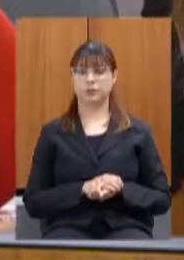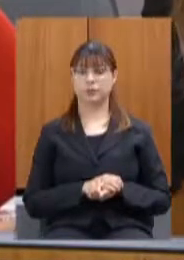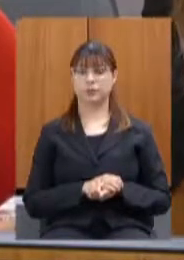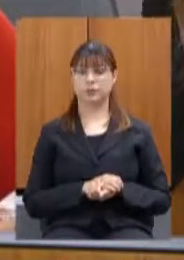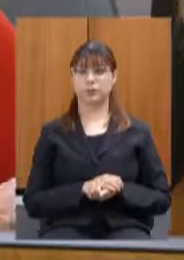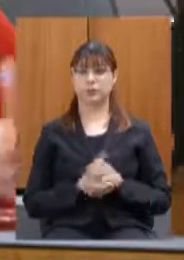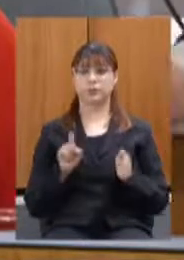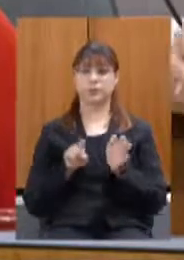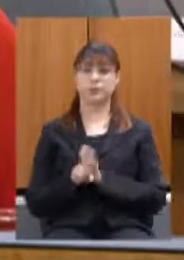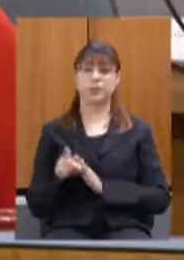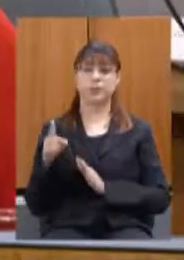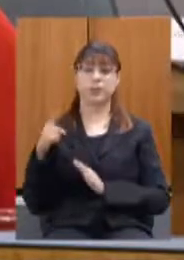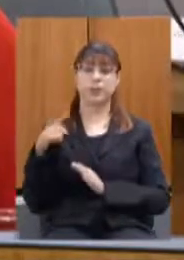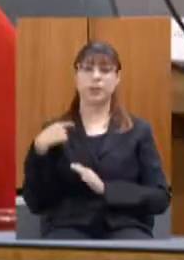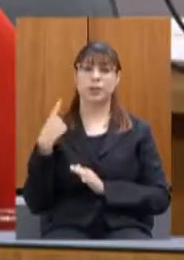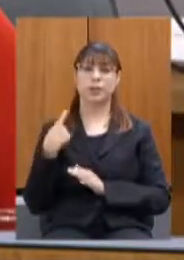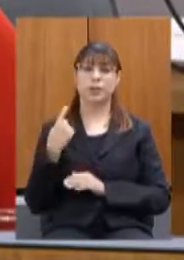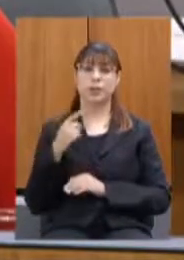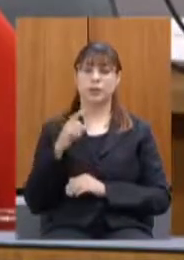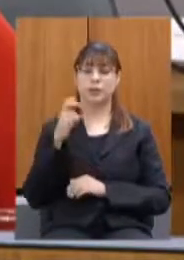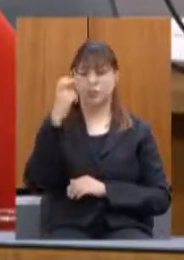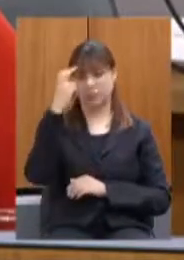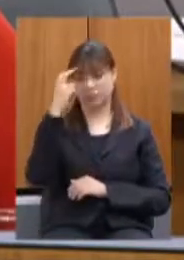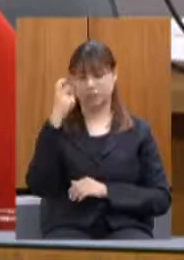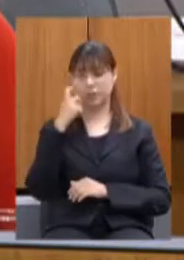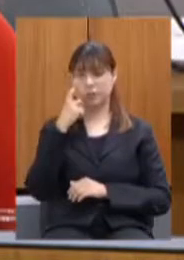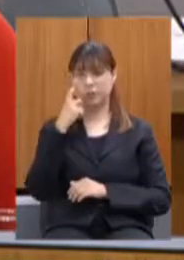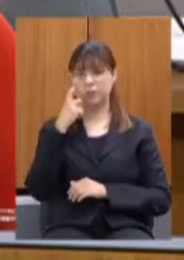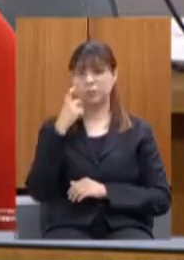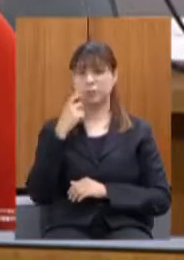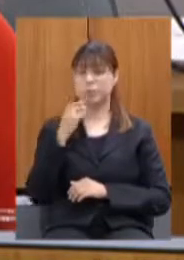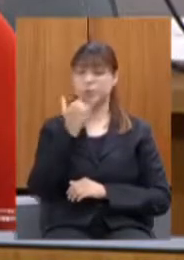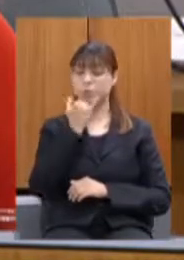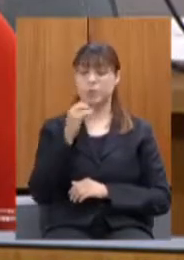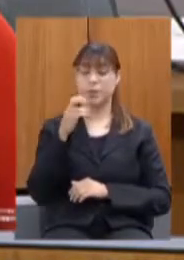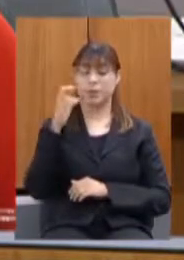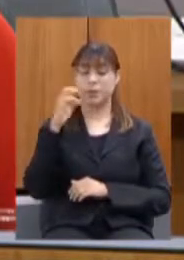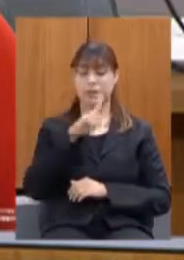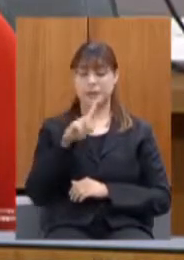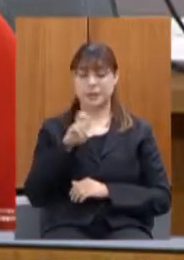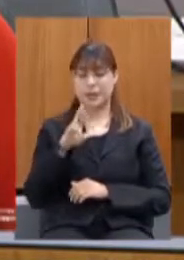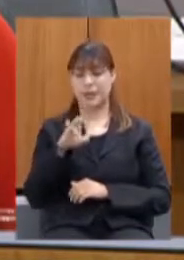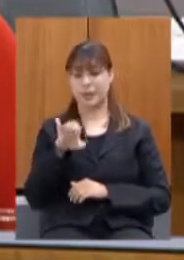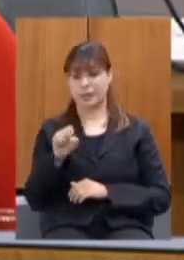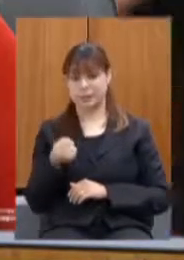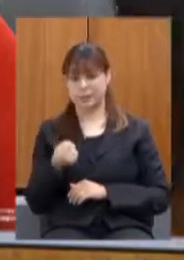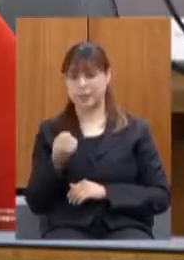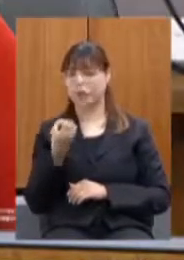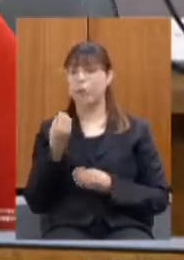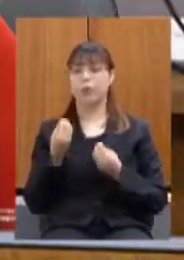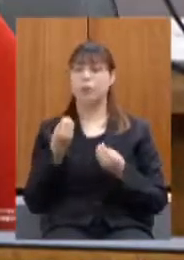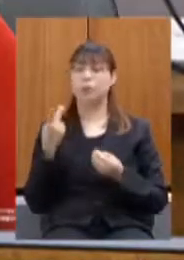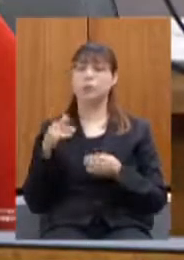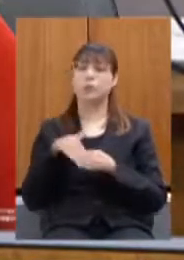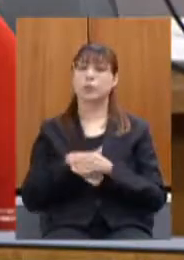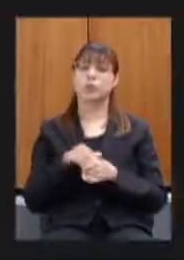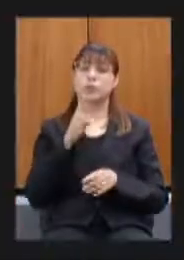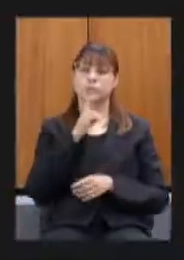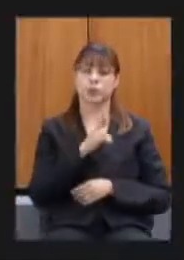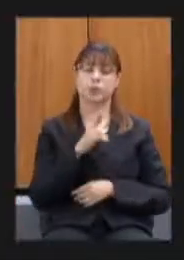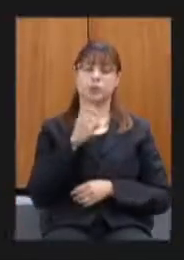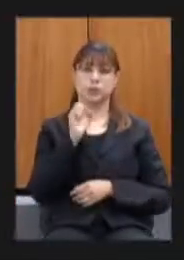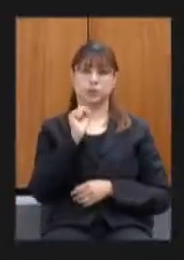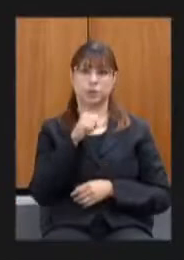pergunto ao deputado Zé Reis como vota em relação aos requerimentos apresentados voto sim